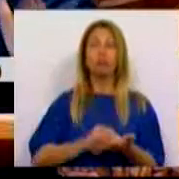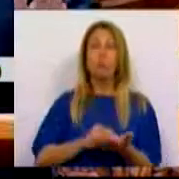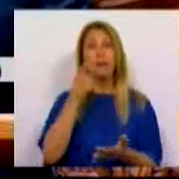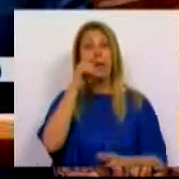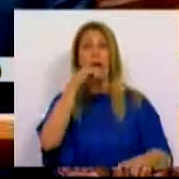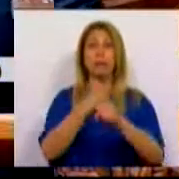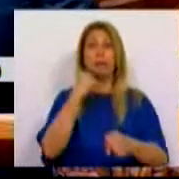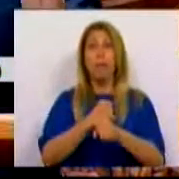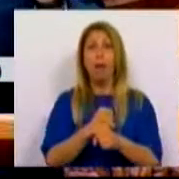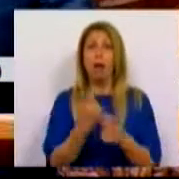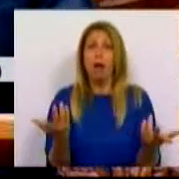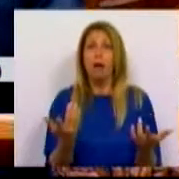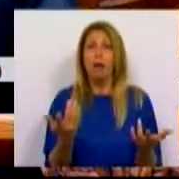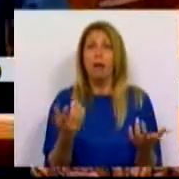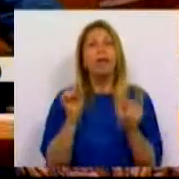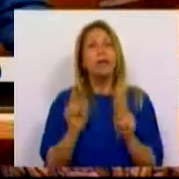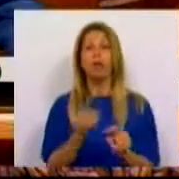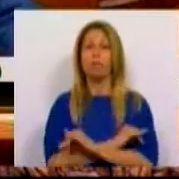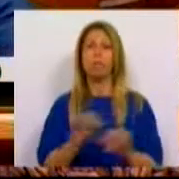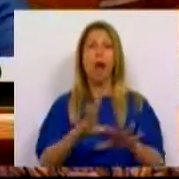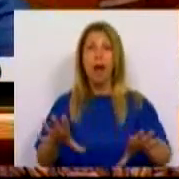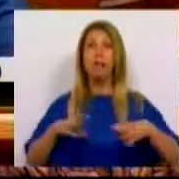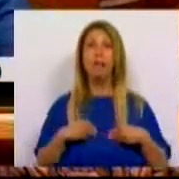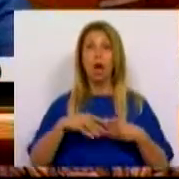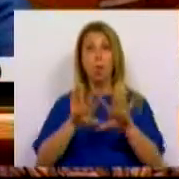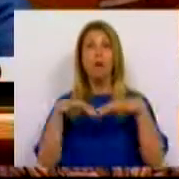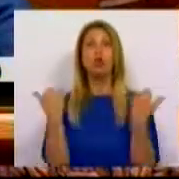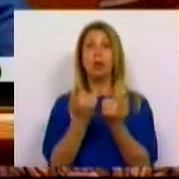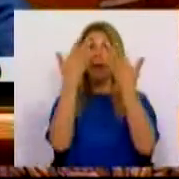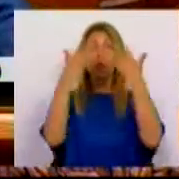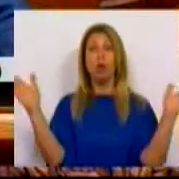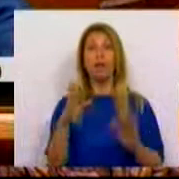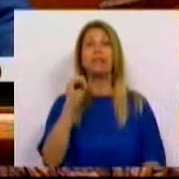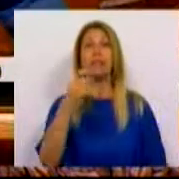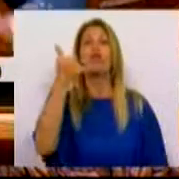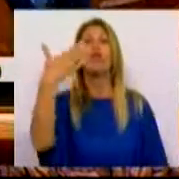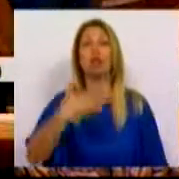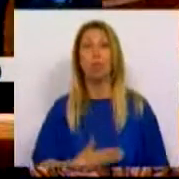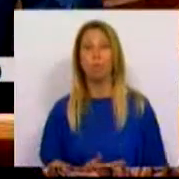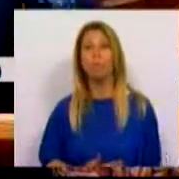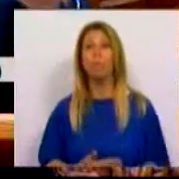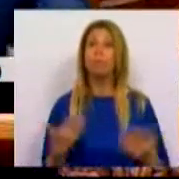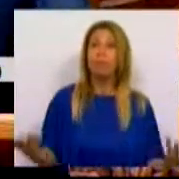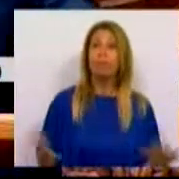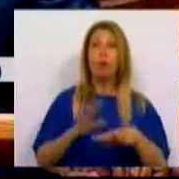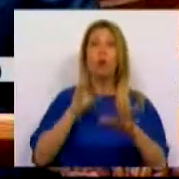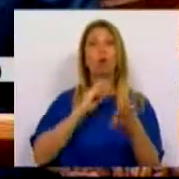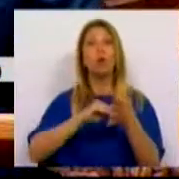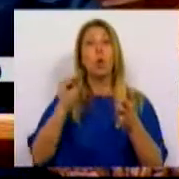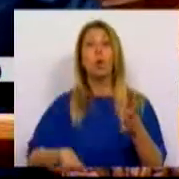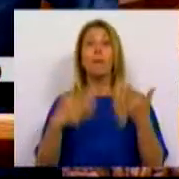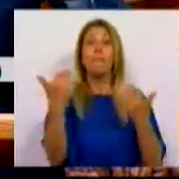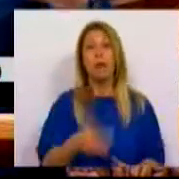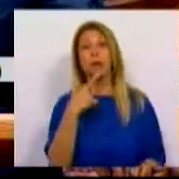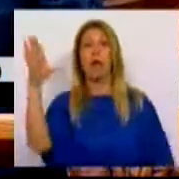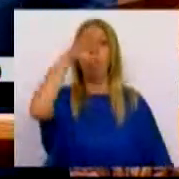quem trabalha. E isto é que não pode ser aceitável numa sociedade democrática no século XXI. E portanto, seja pelos contratos a prazo, de forma